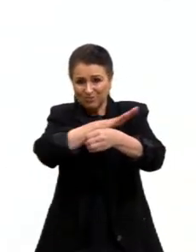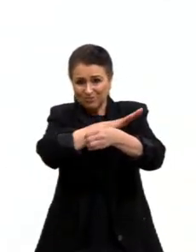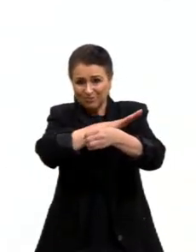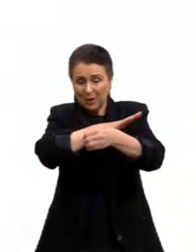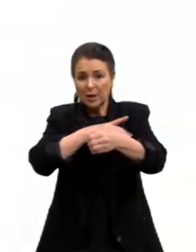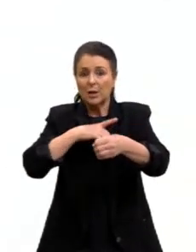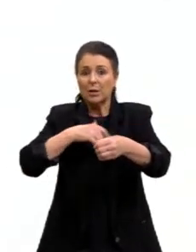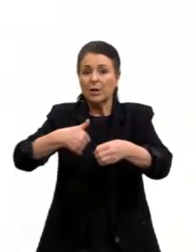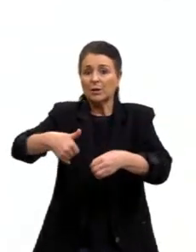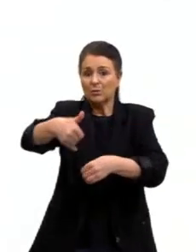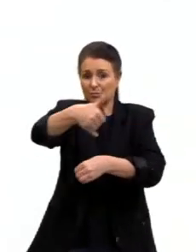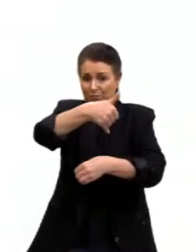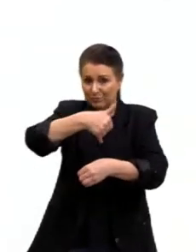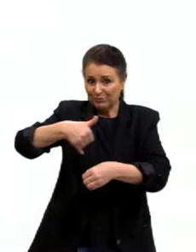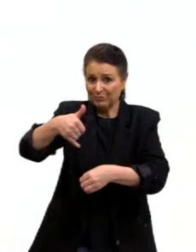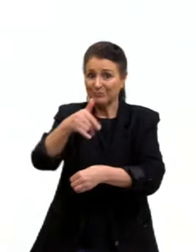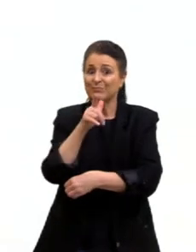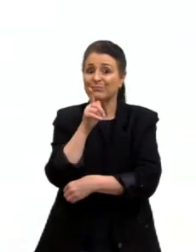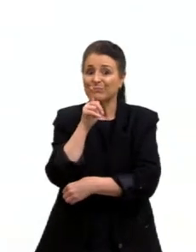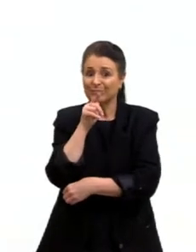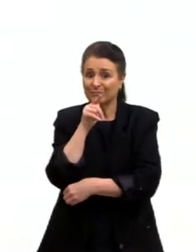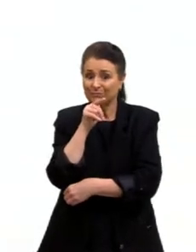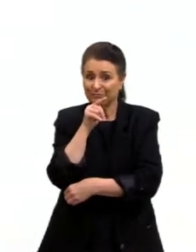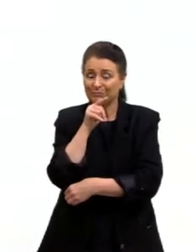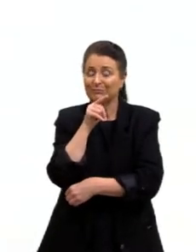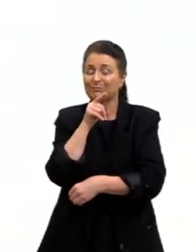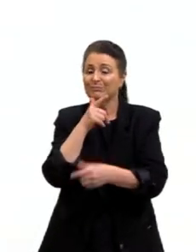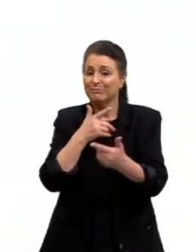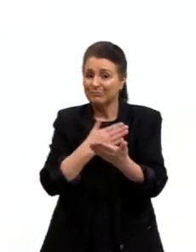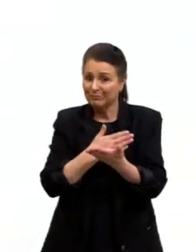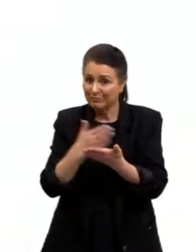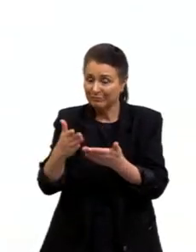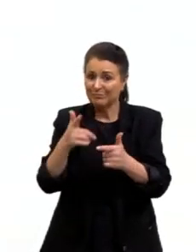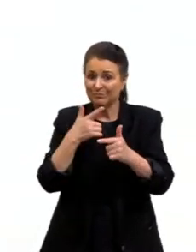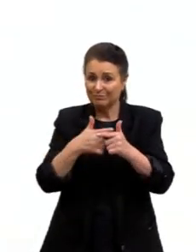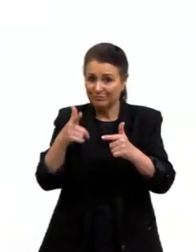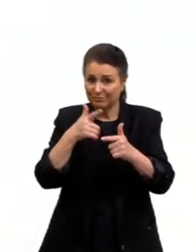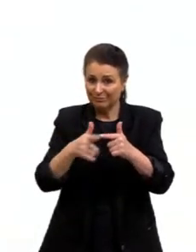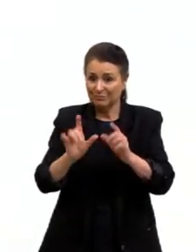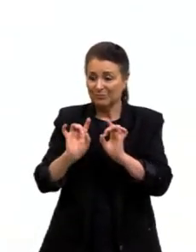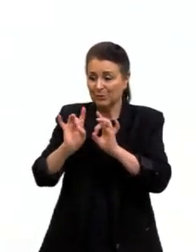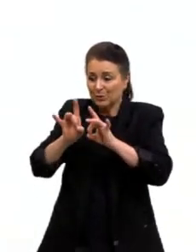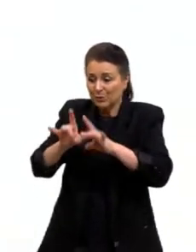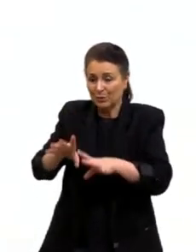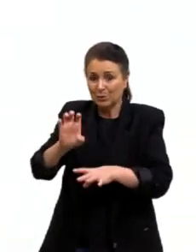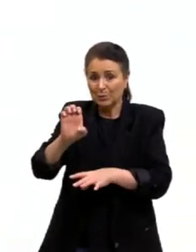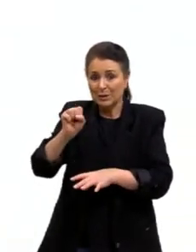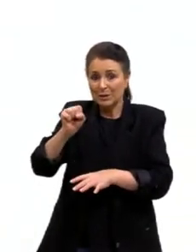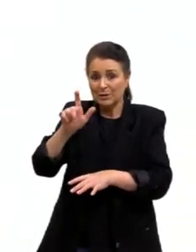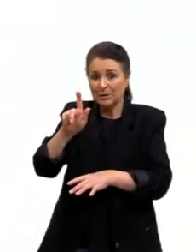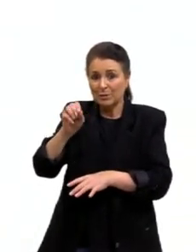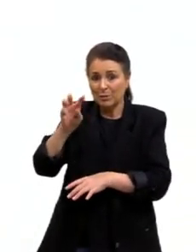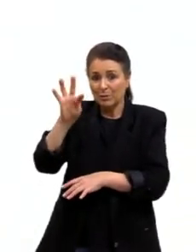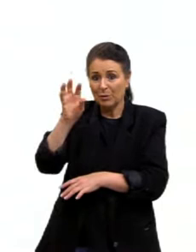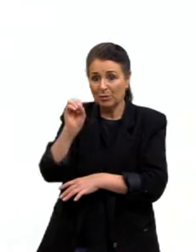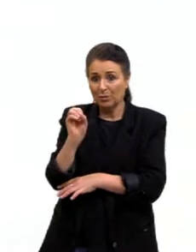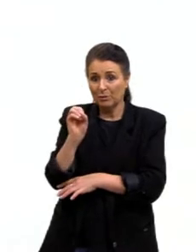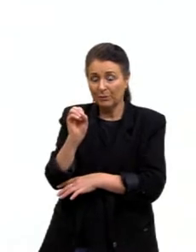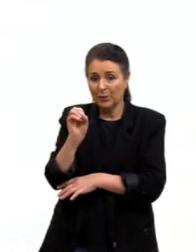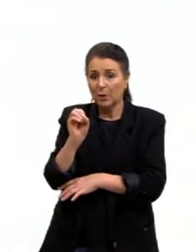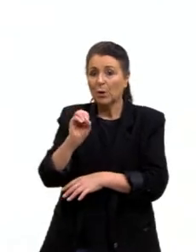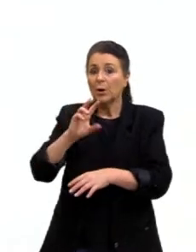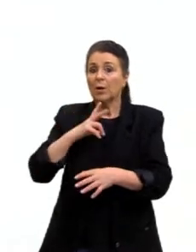chegar nos corpos hídricos, onde vai ser descartado o nosso esgoto, pode ocorrer, e vai ocorrer,